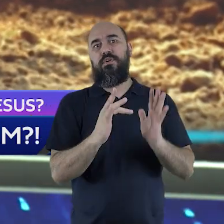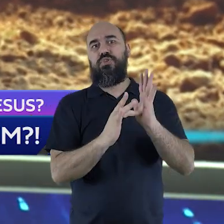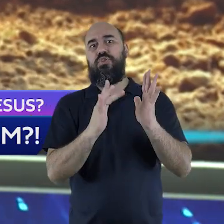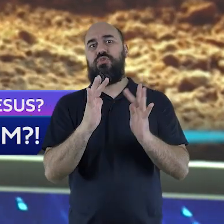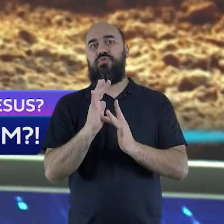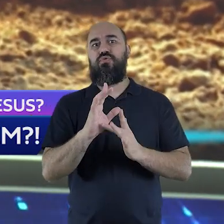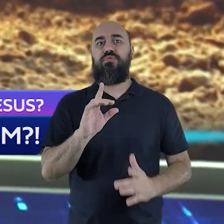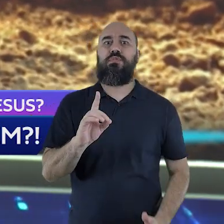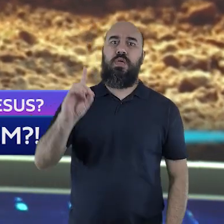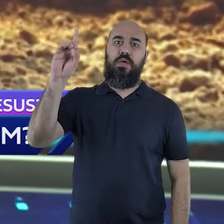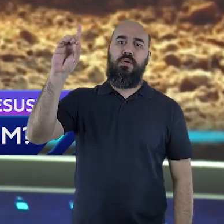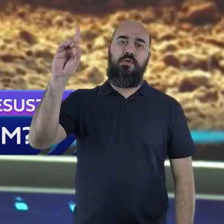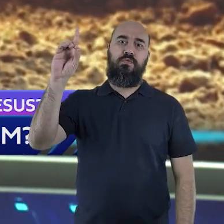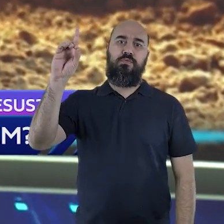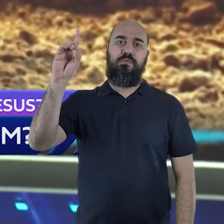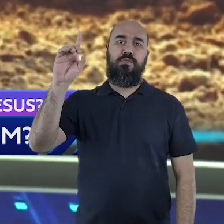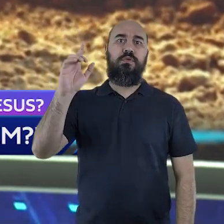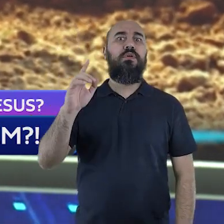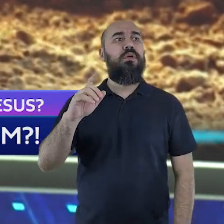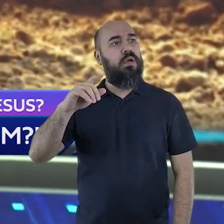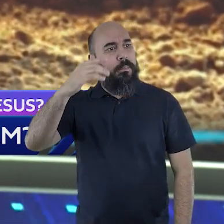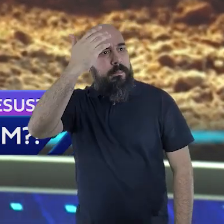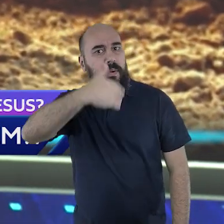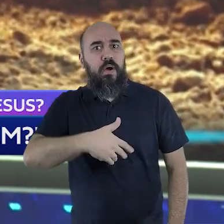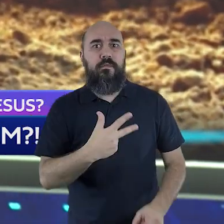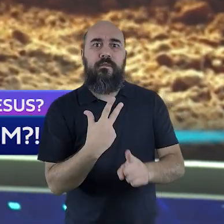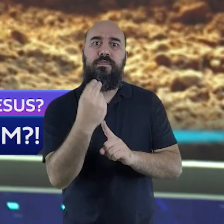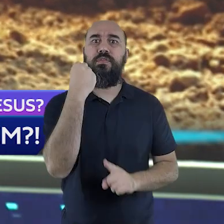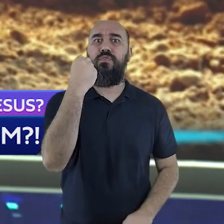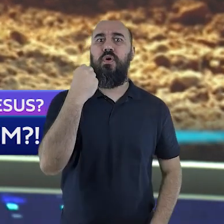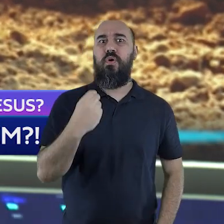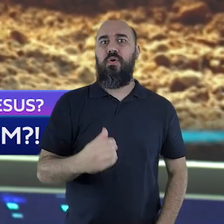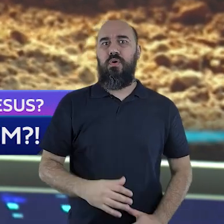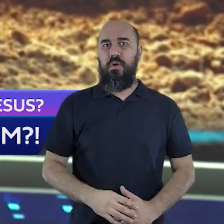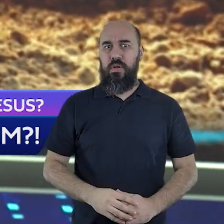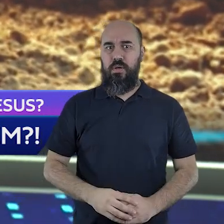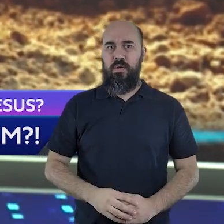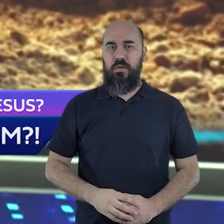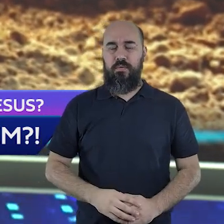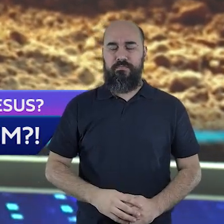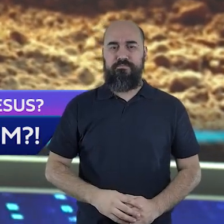era um sinal da sua divindade era uma prova da sua vitória